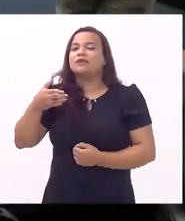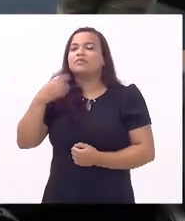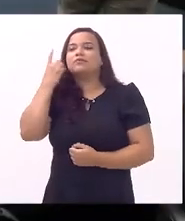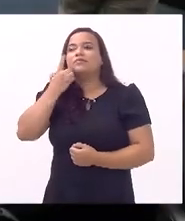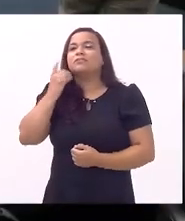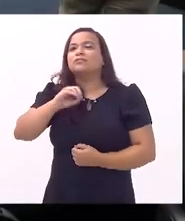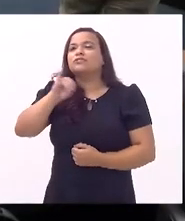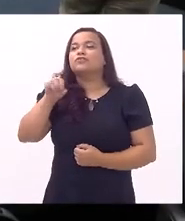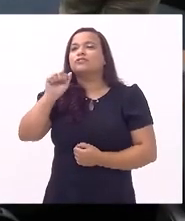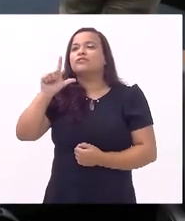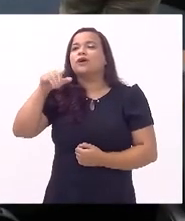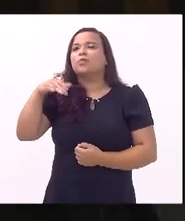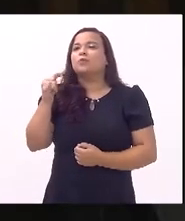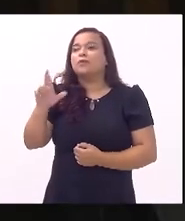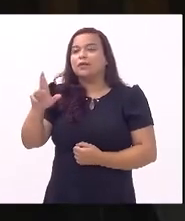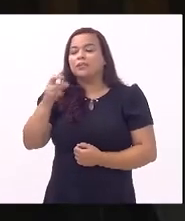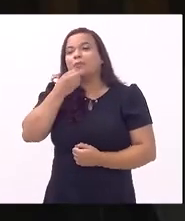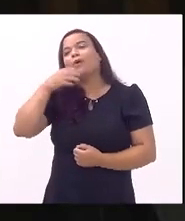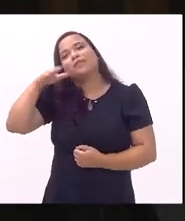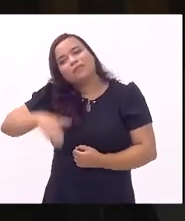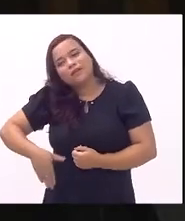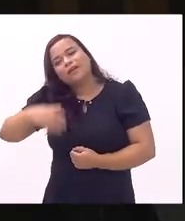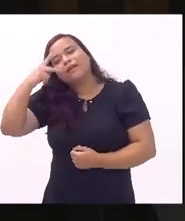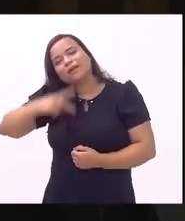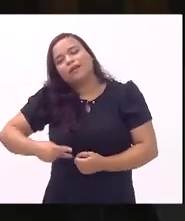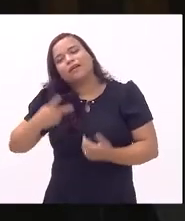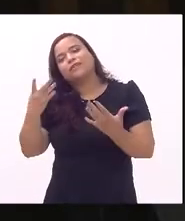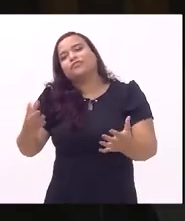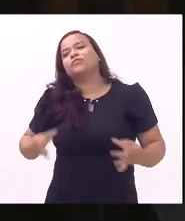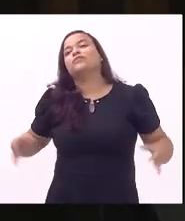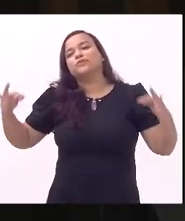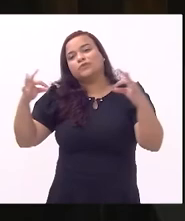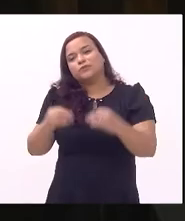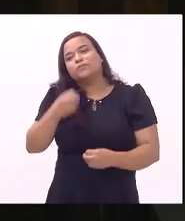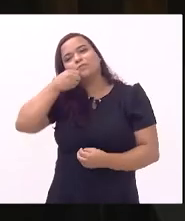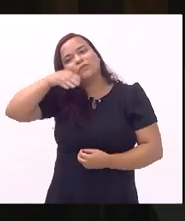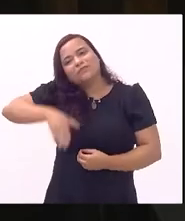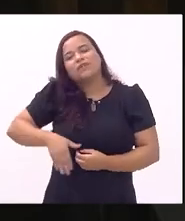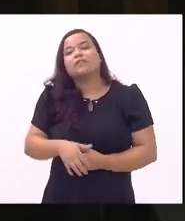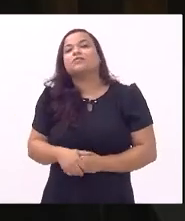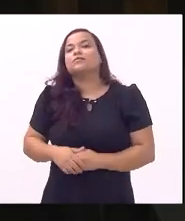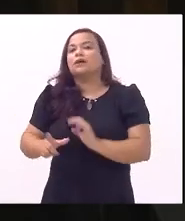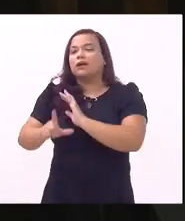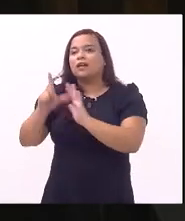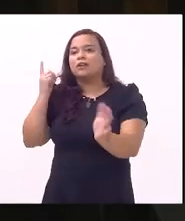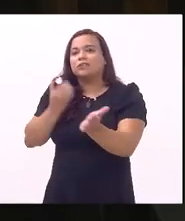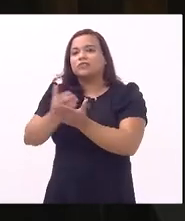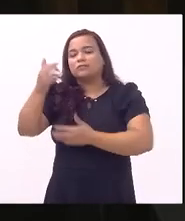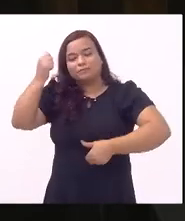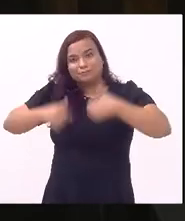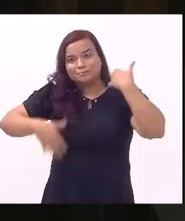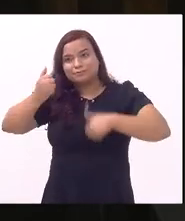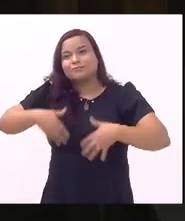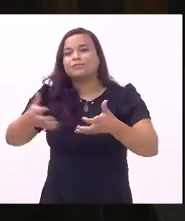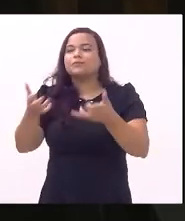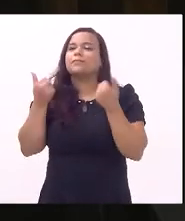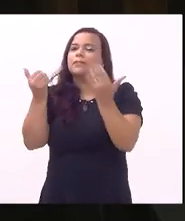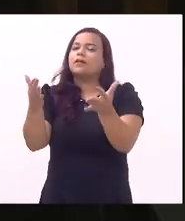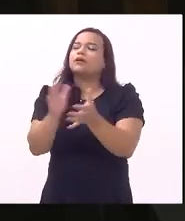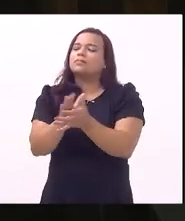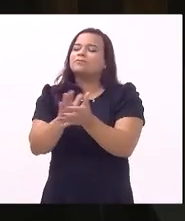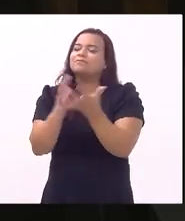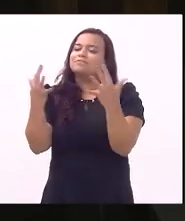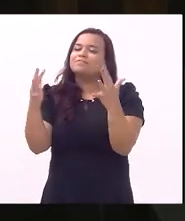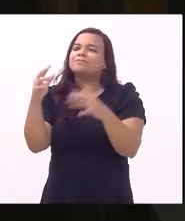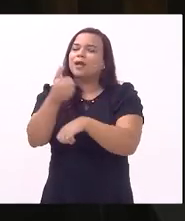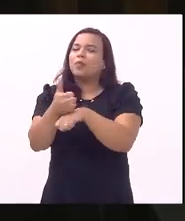boa tarde presidente boa tarde a todos queria antes de iniciar minha fala parabenizar todos os